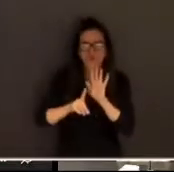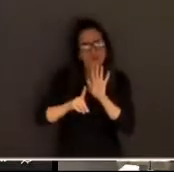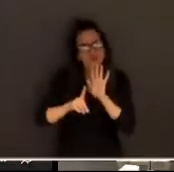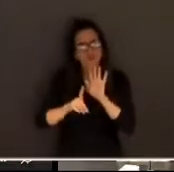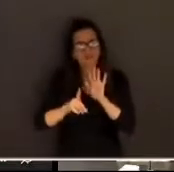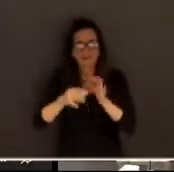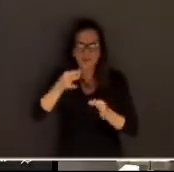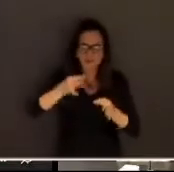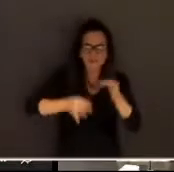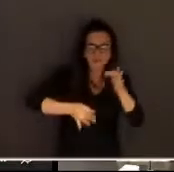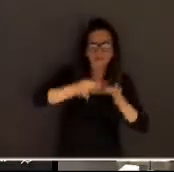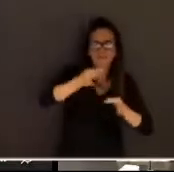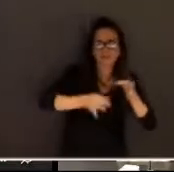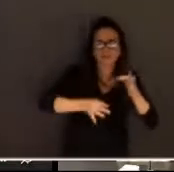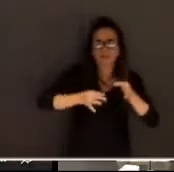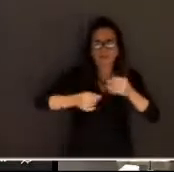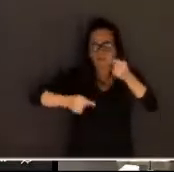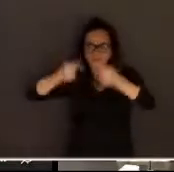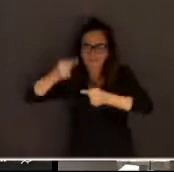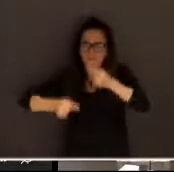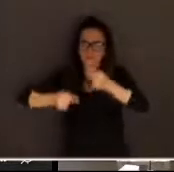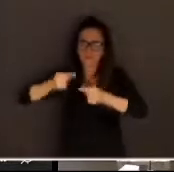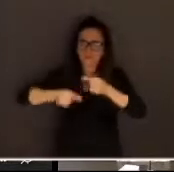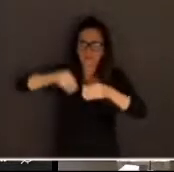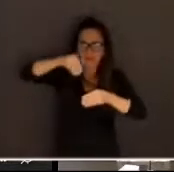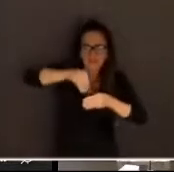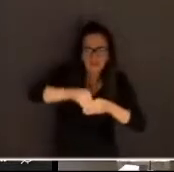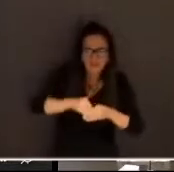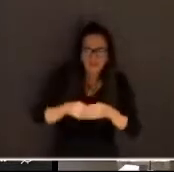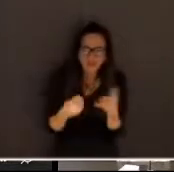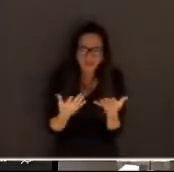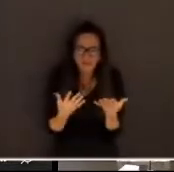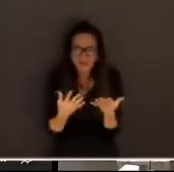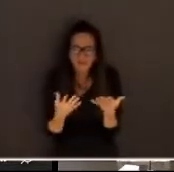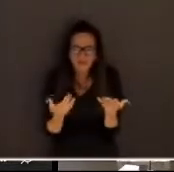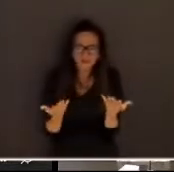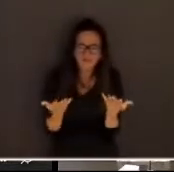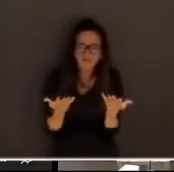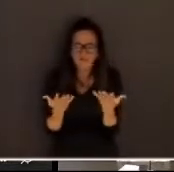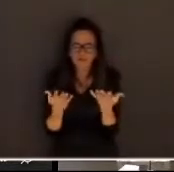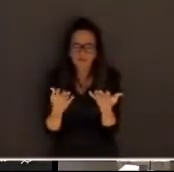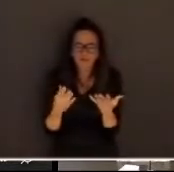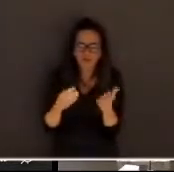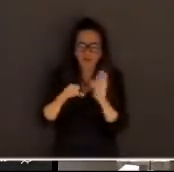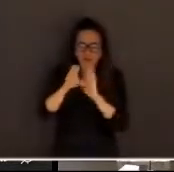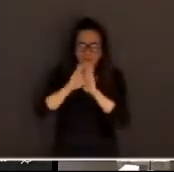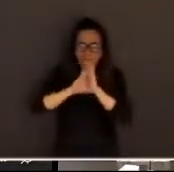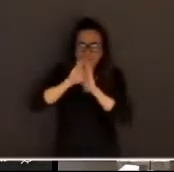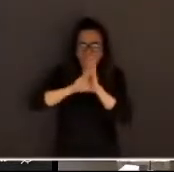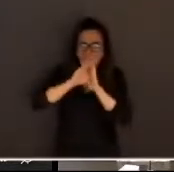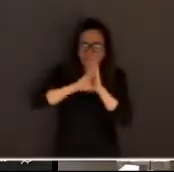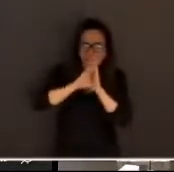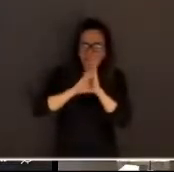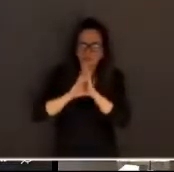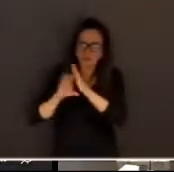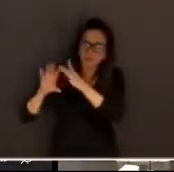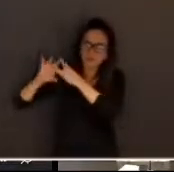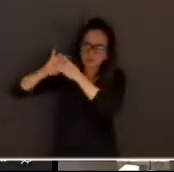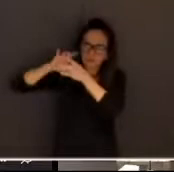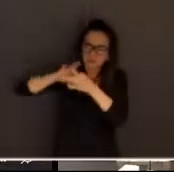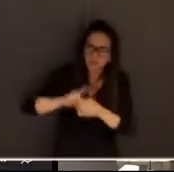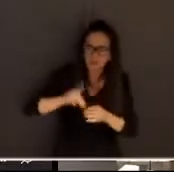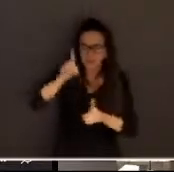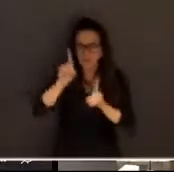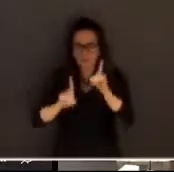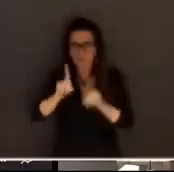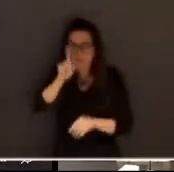hermenêutica da interpretação do direito alguns infelizmente em nosso país tem optado por